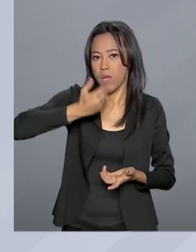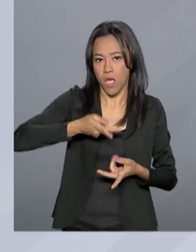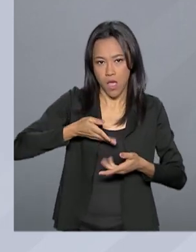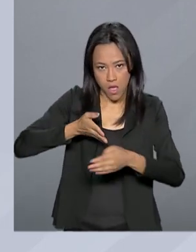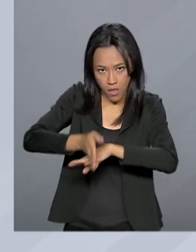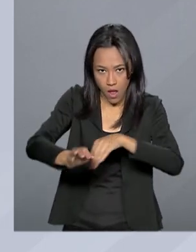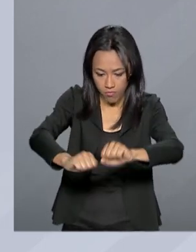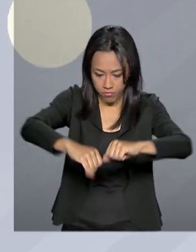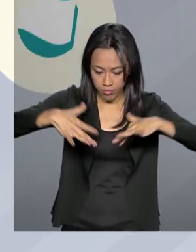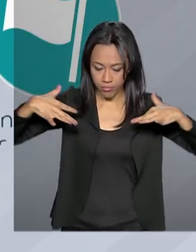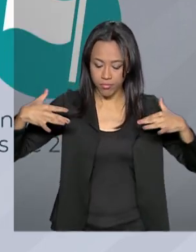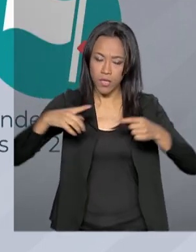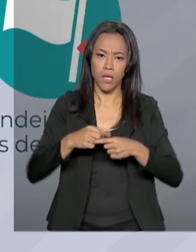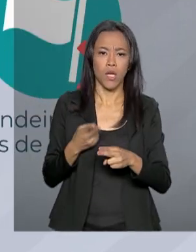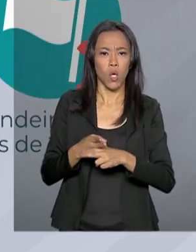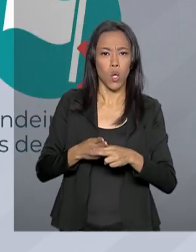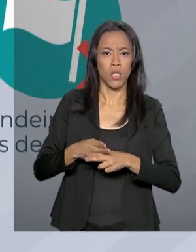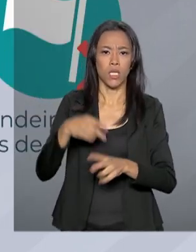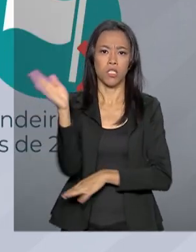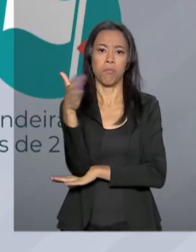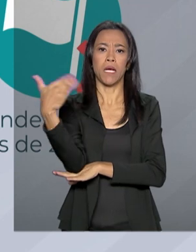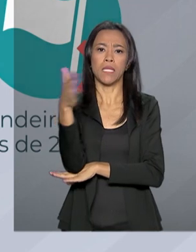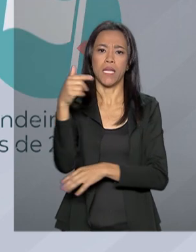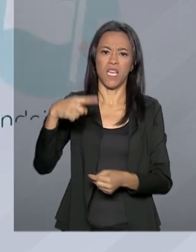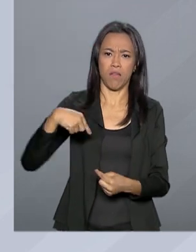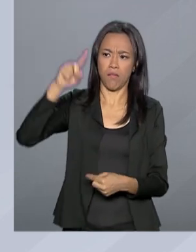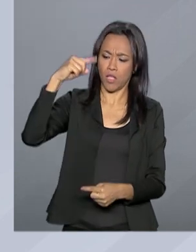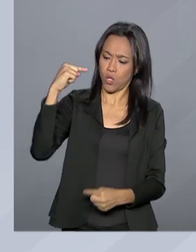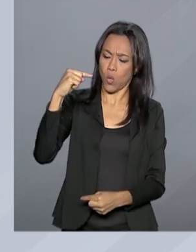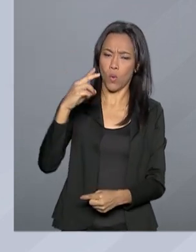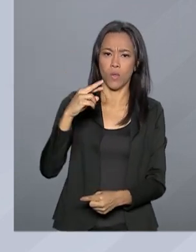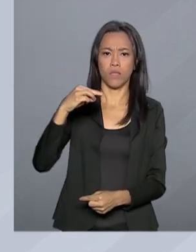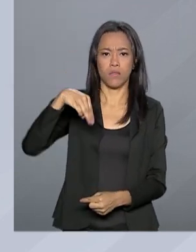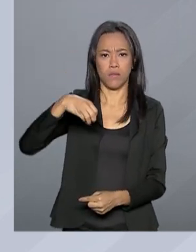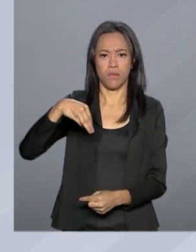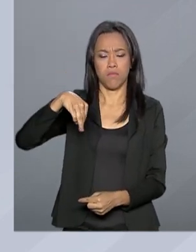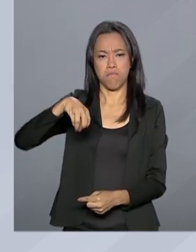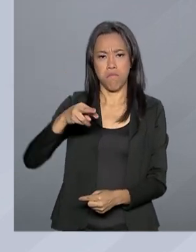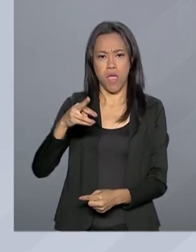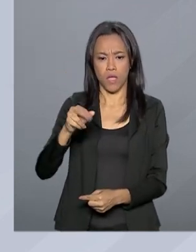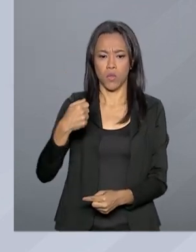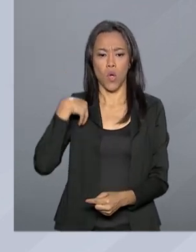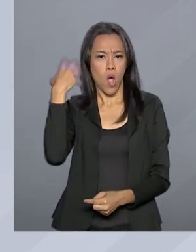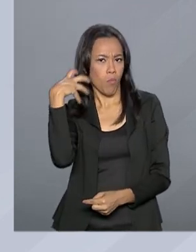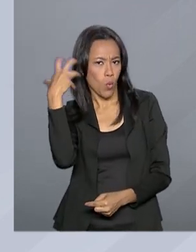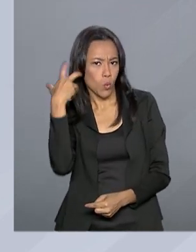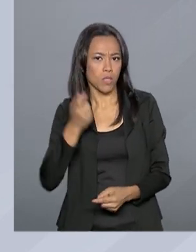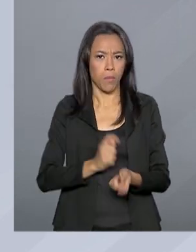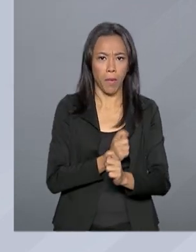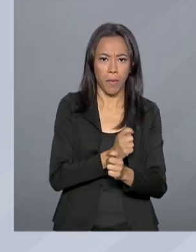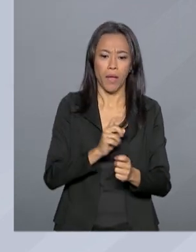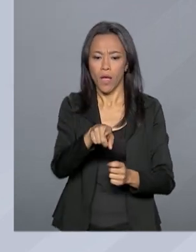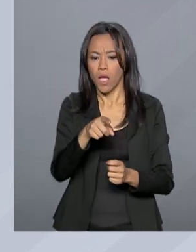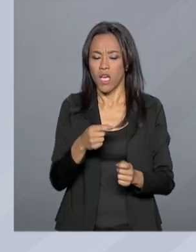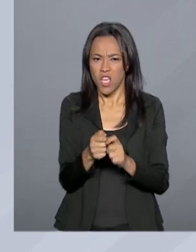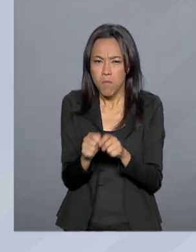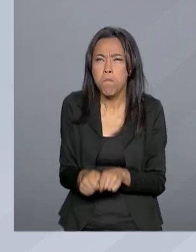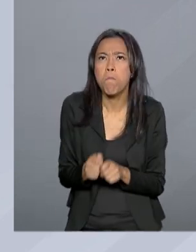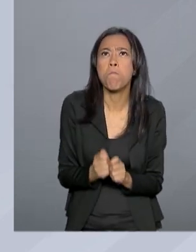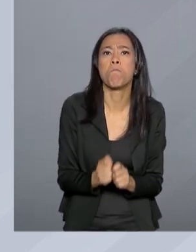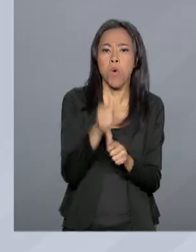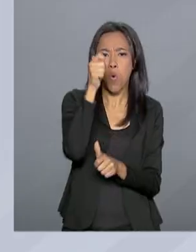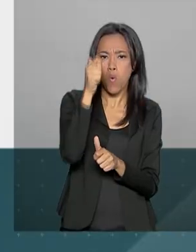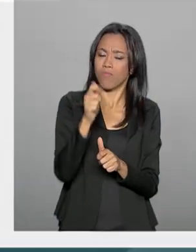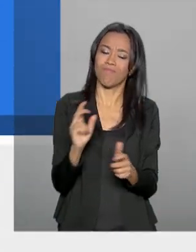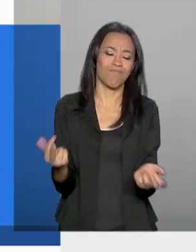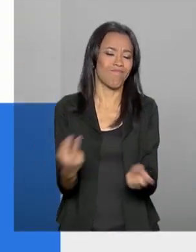Objetos cortantes, bandeiras com mais de dois metros, instrumentos musicais e fogos de artifício também são